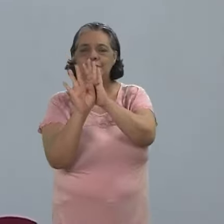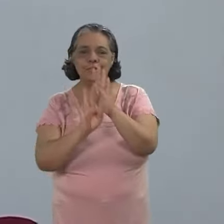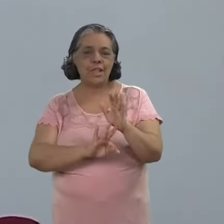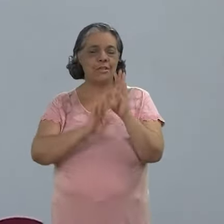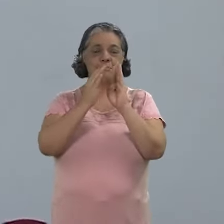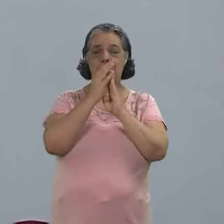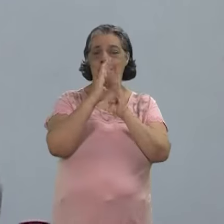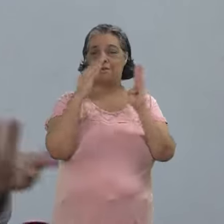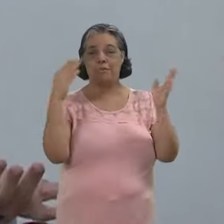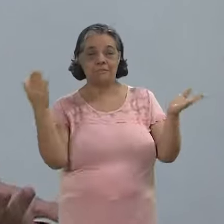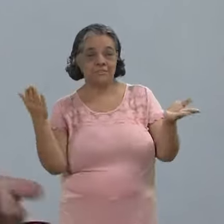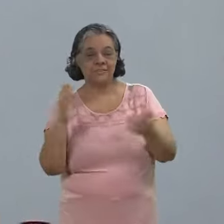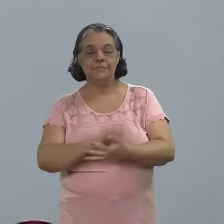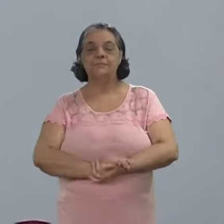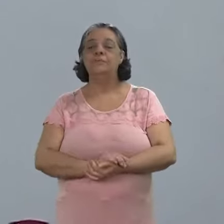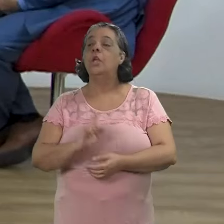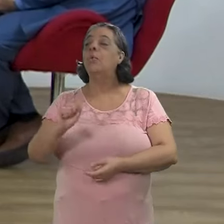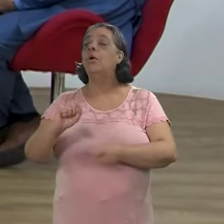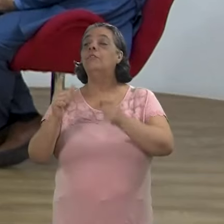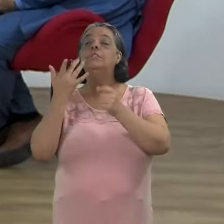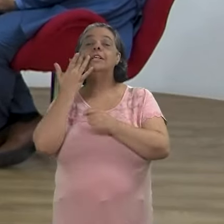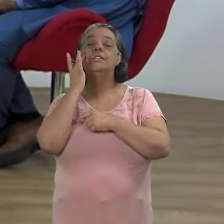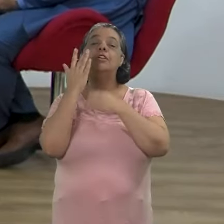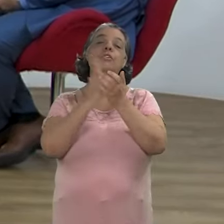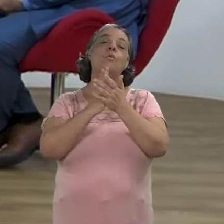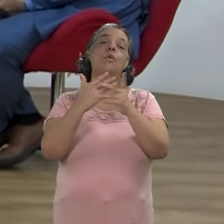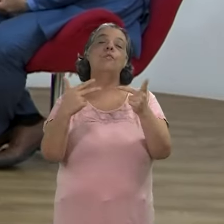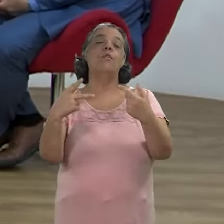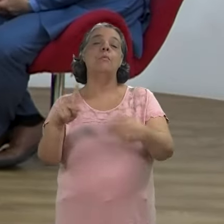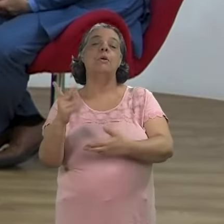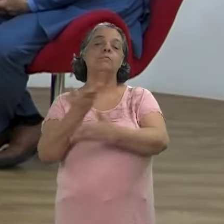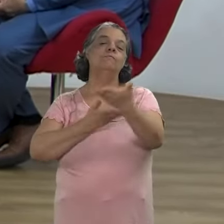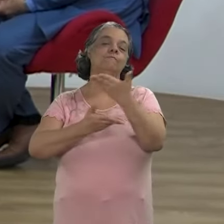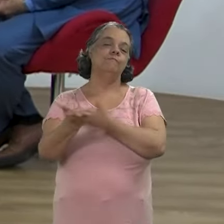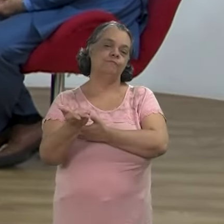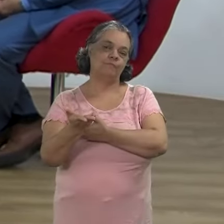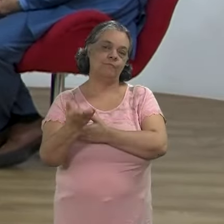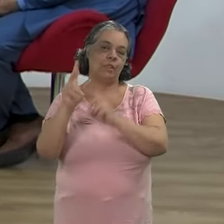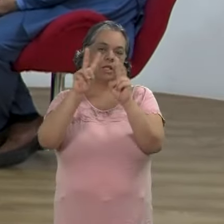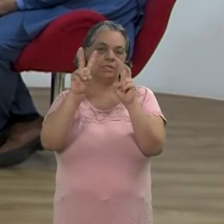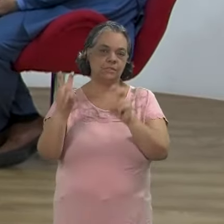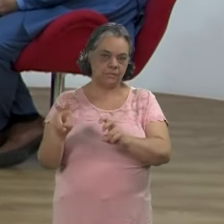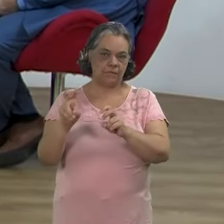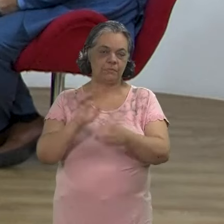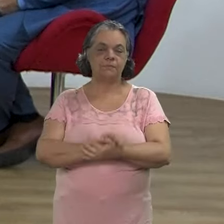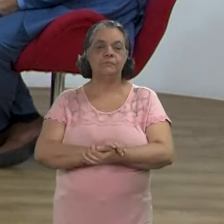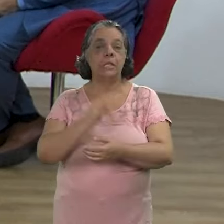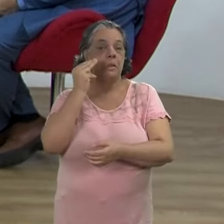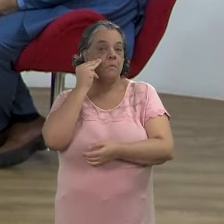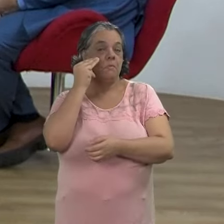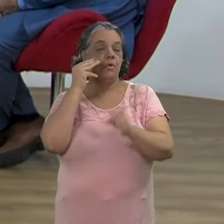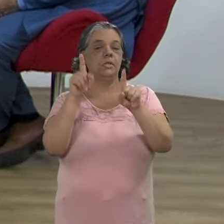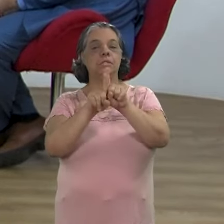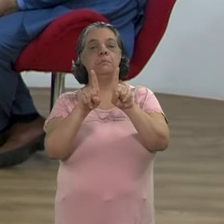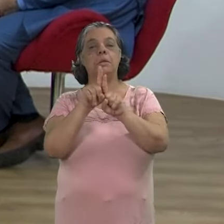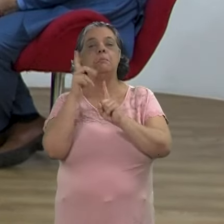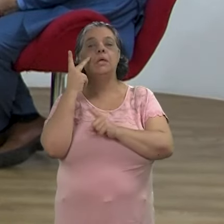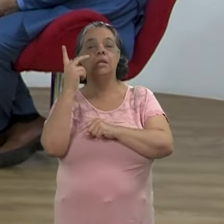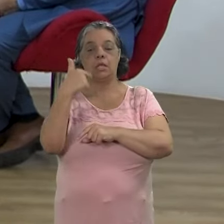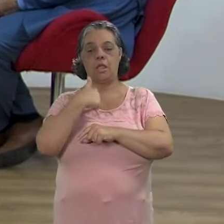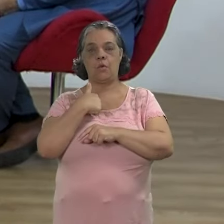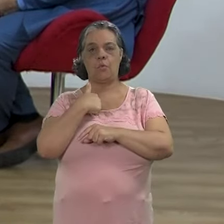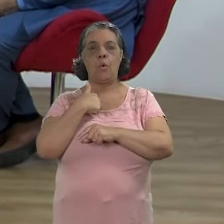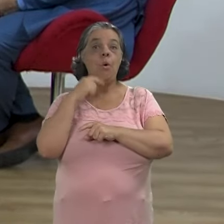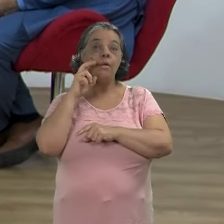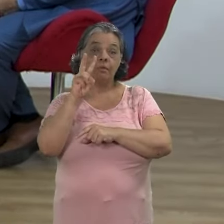textos bibliografia enfim que vocês acham que de alguma forma dialoguem com essa temática de audiovisual e memória para